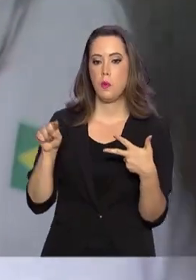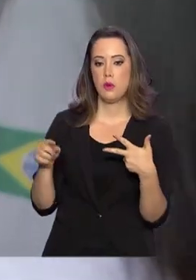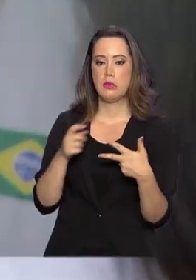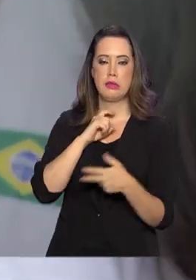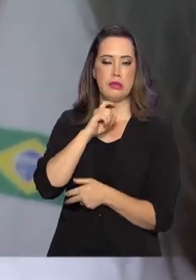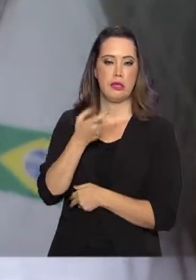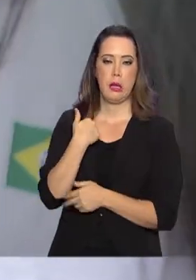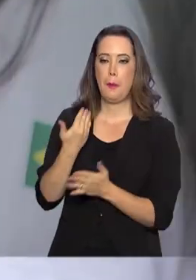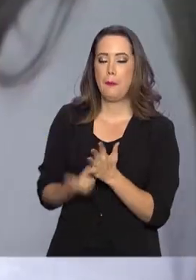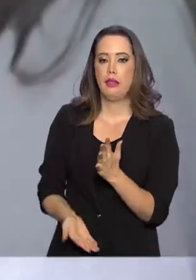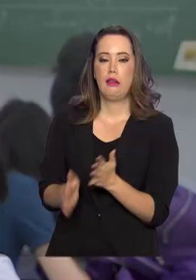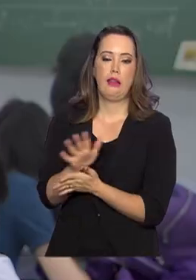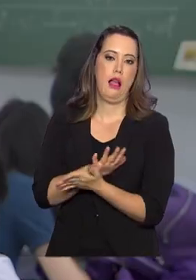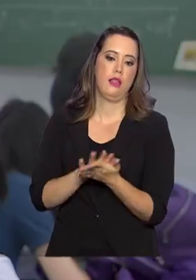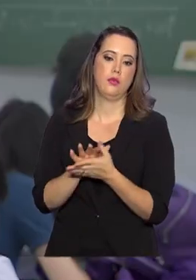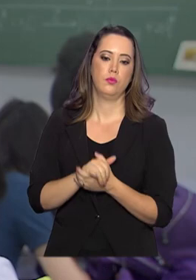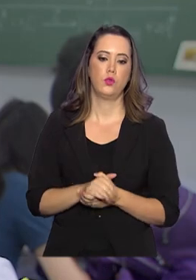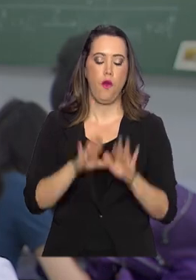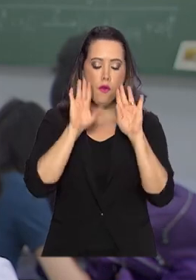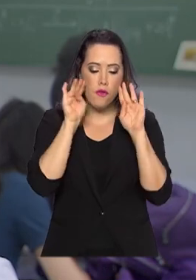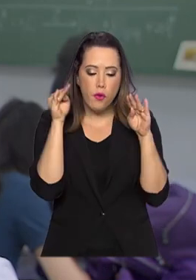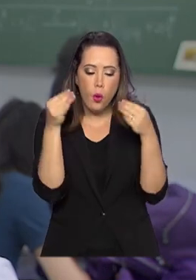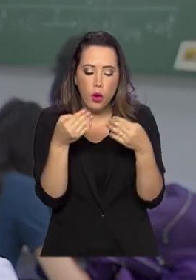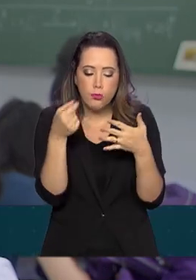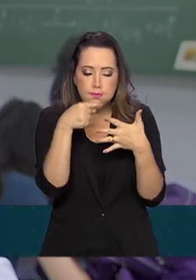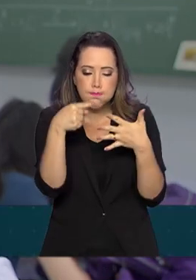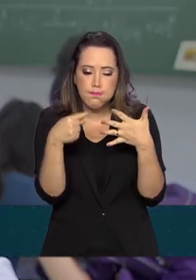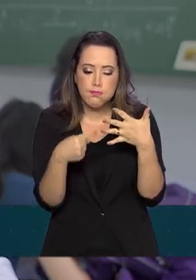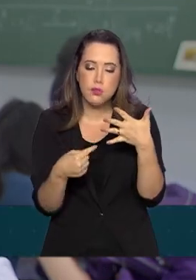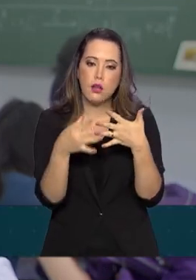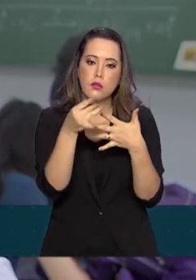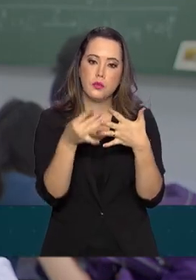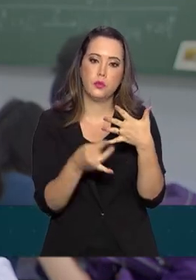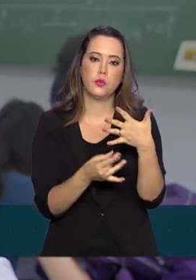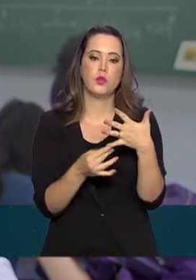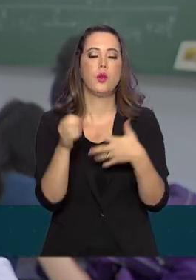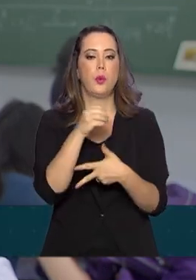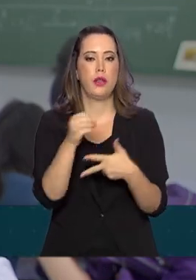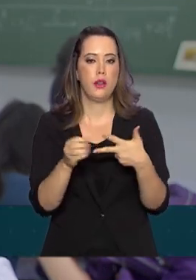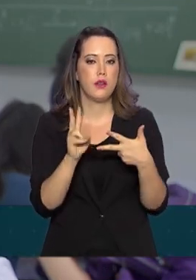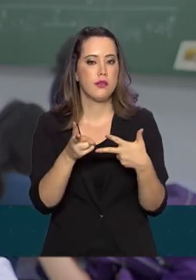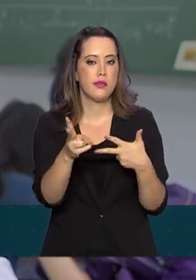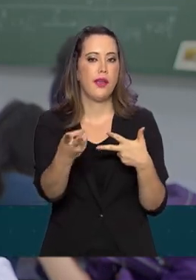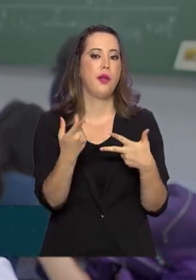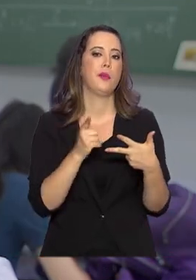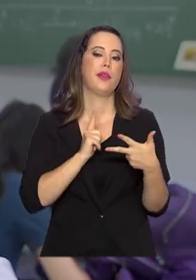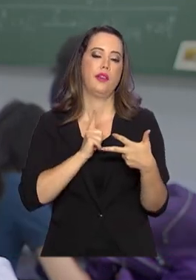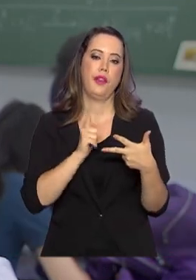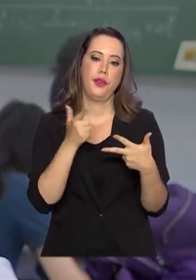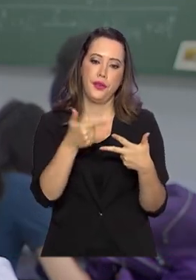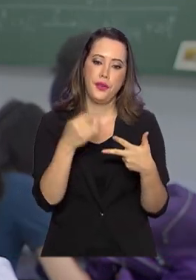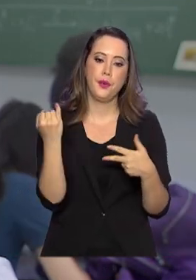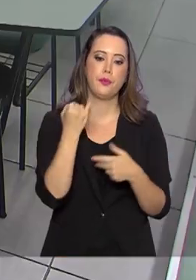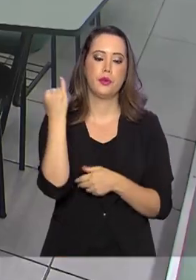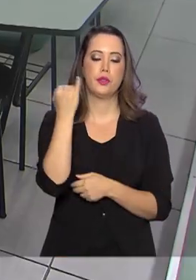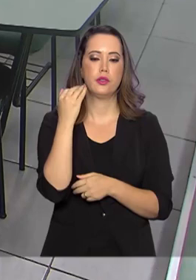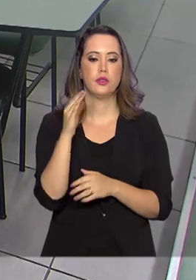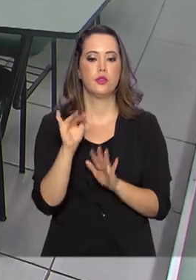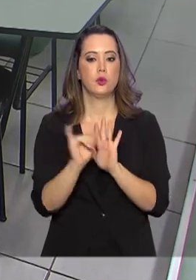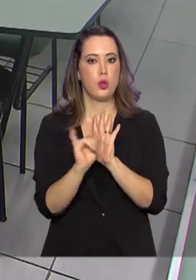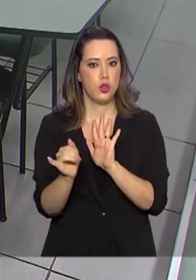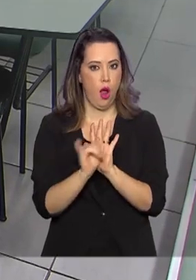ninguém quer perder nada. Vai focar naqueles principais tópicos que o Enem sempre aborda, aqueles tópicos que são sempre destaques no edital.